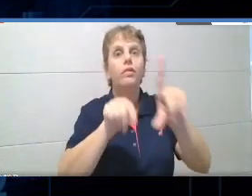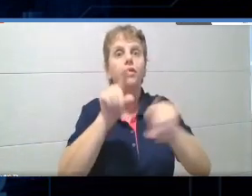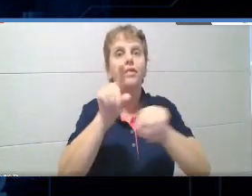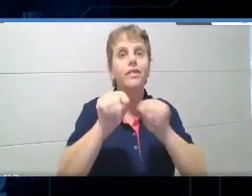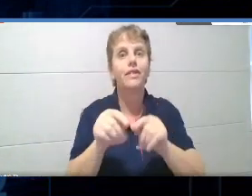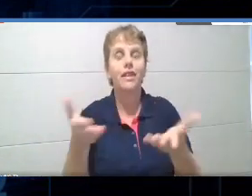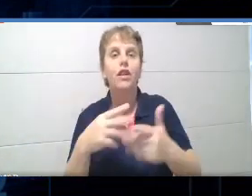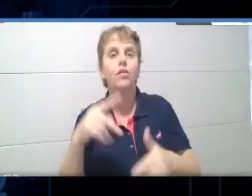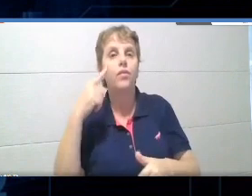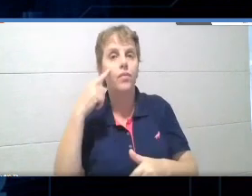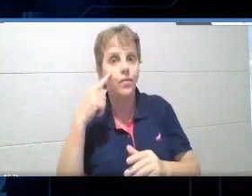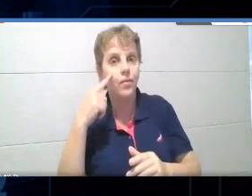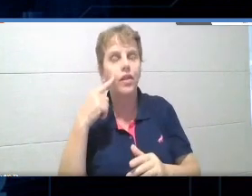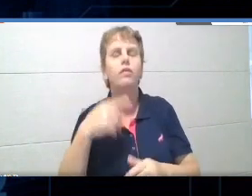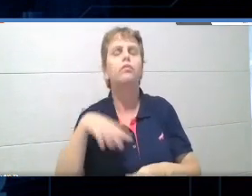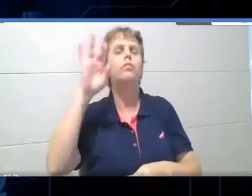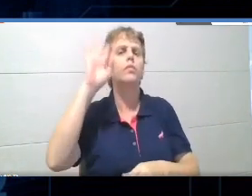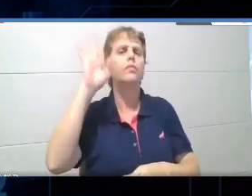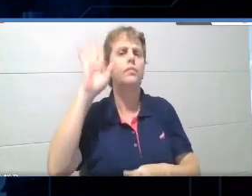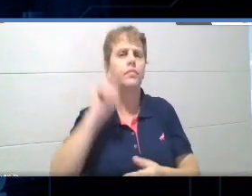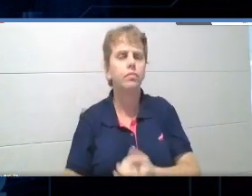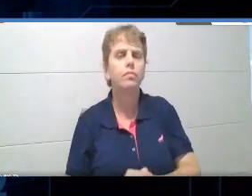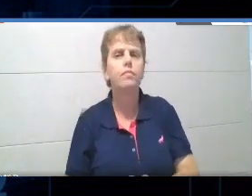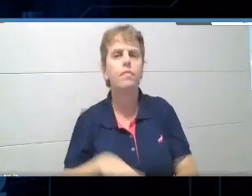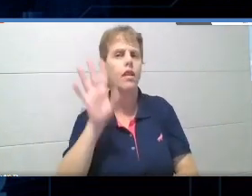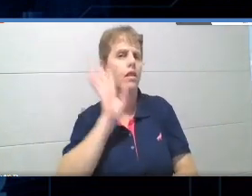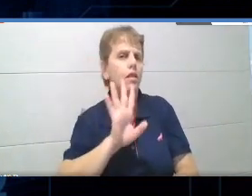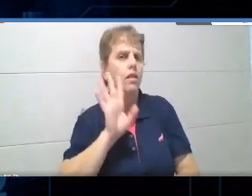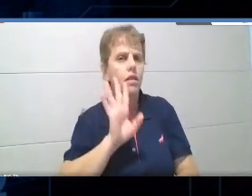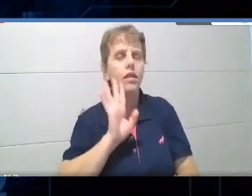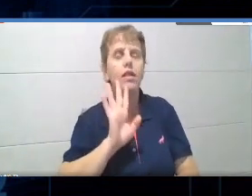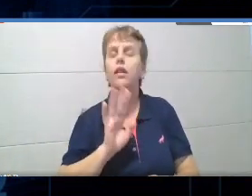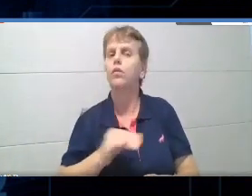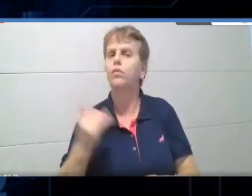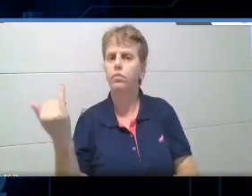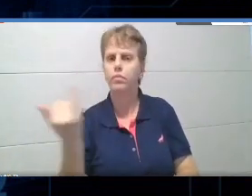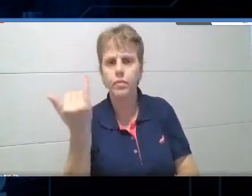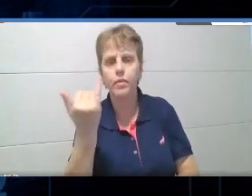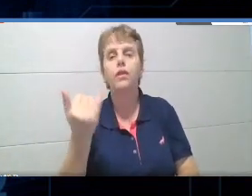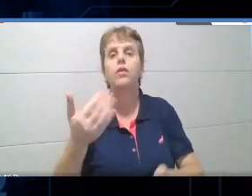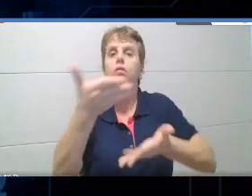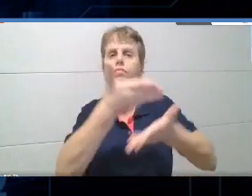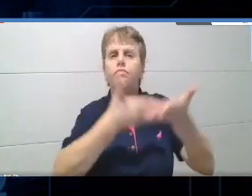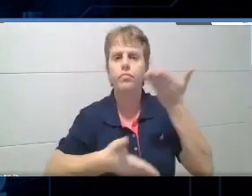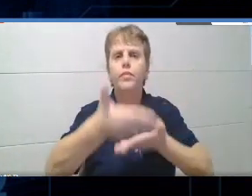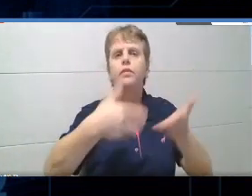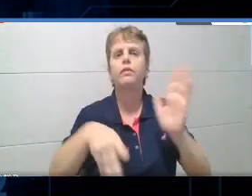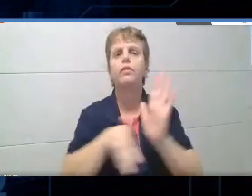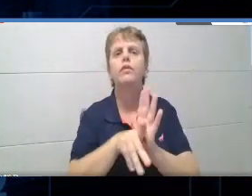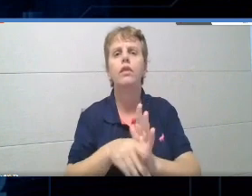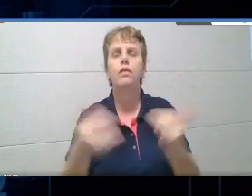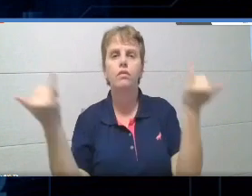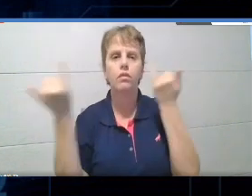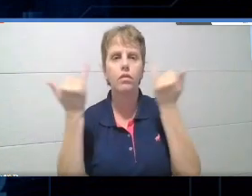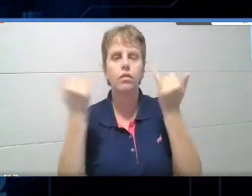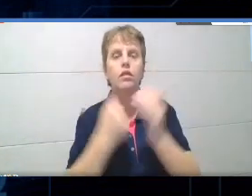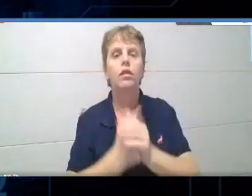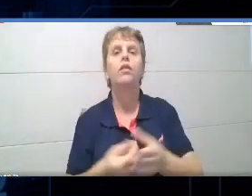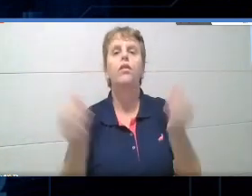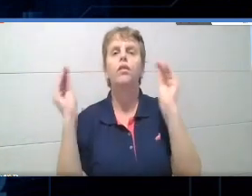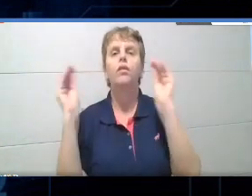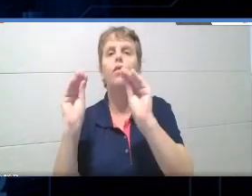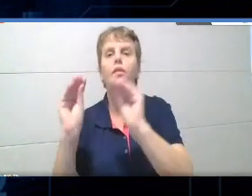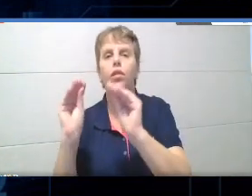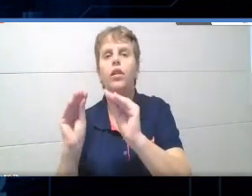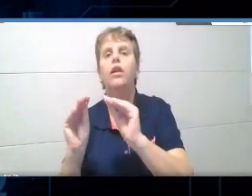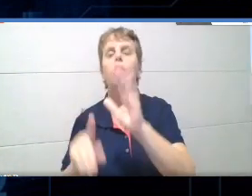conosco, eu espero que seja uma reflexão bem legal, uma reflexão bem interessante, uma troca de informações, vamos colocando as informações lá no chat